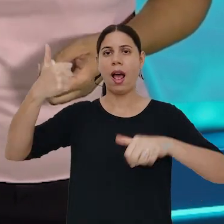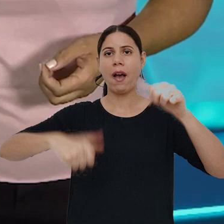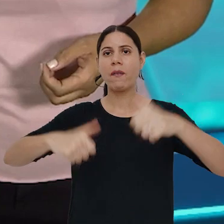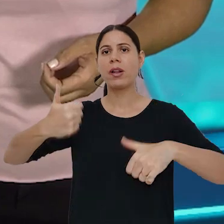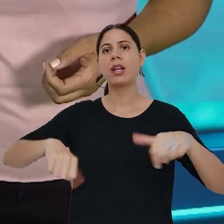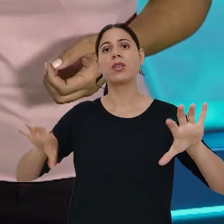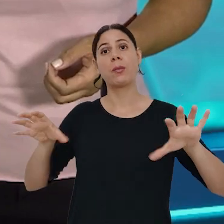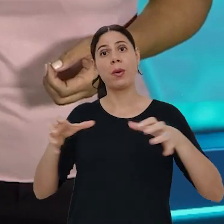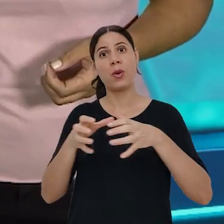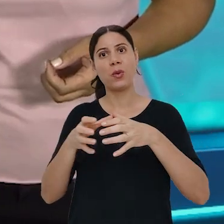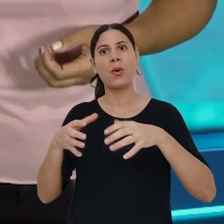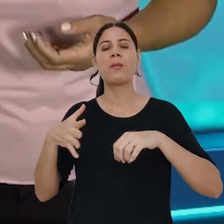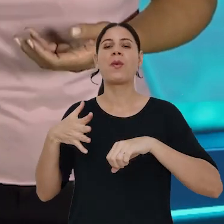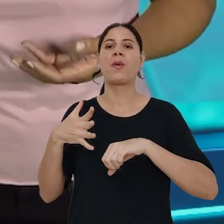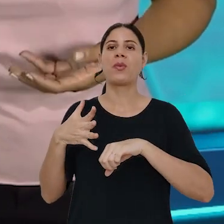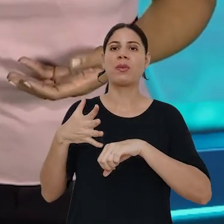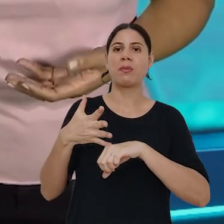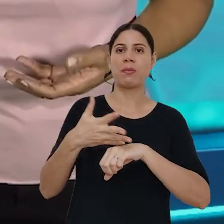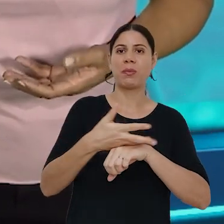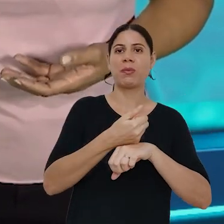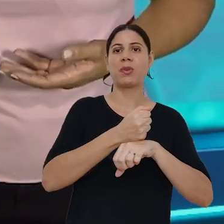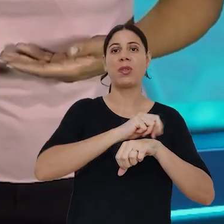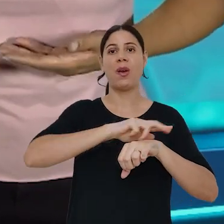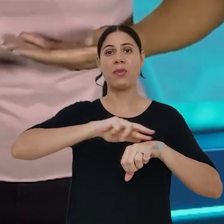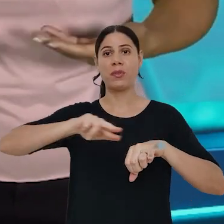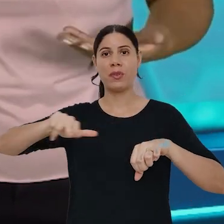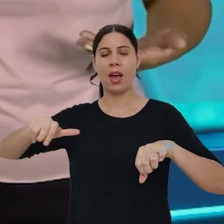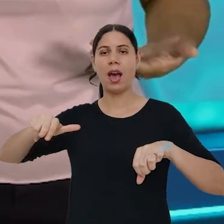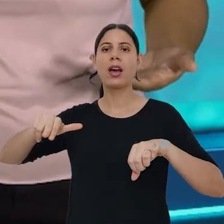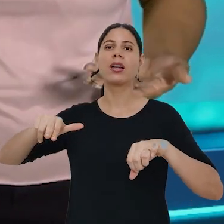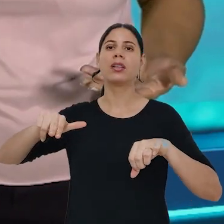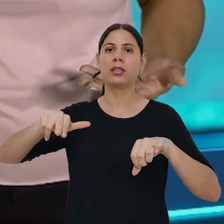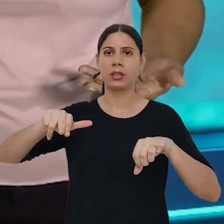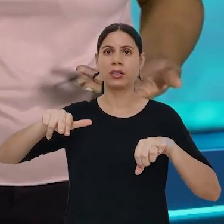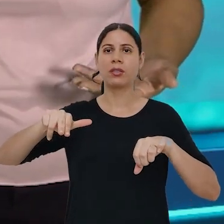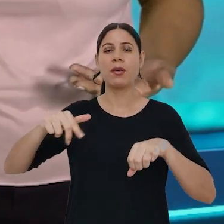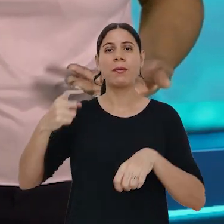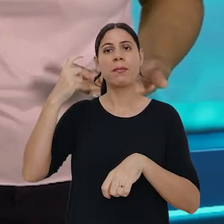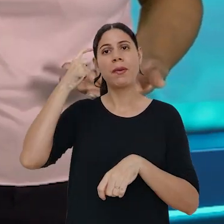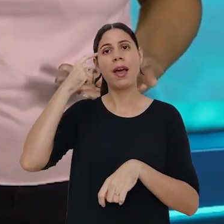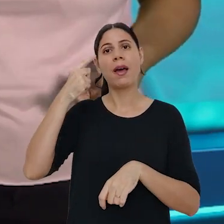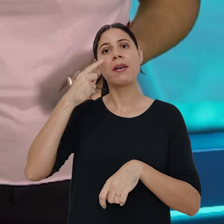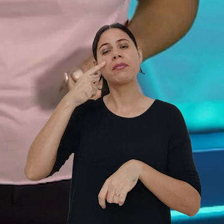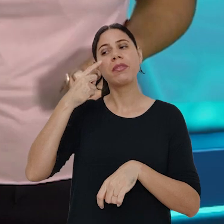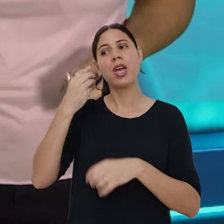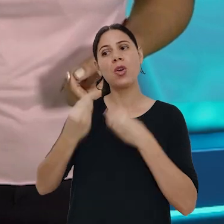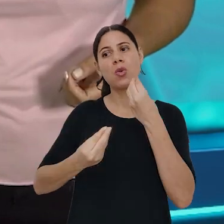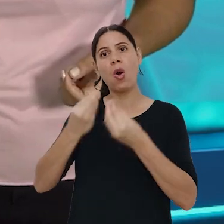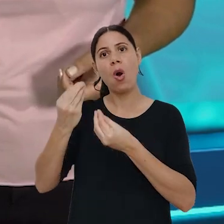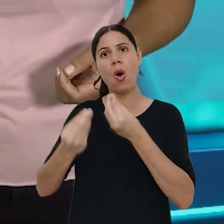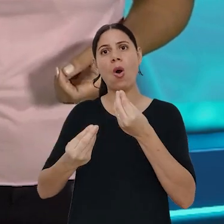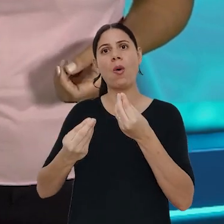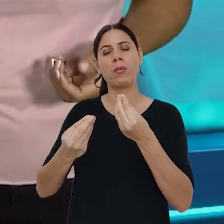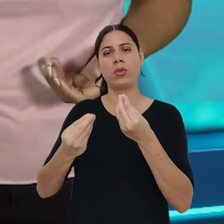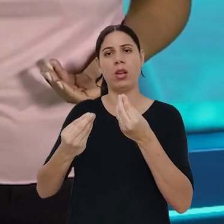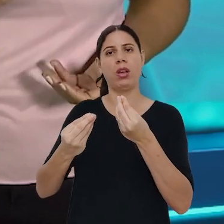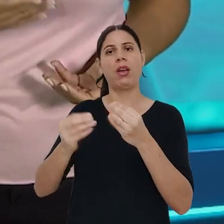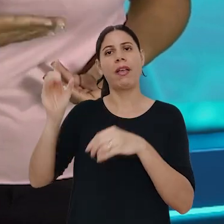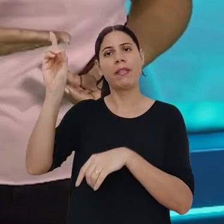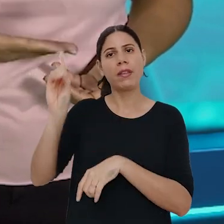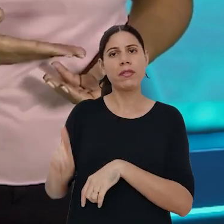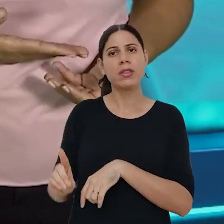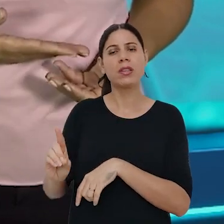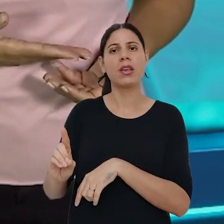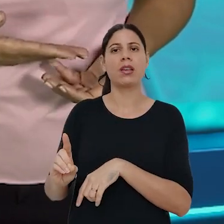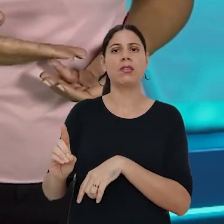avaliação por parte de equipe multidisciplinar a fim de aferir o encadramento de sua condição especial nas categorias legais e a